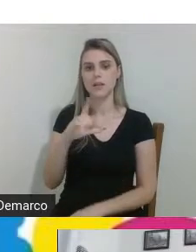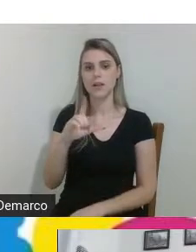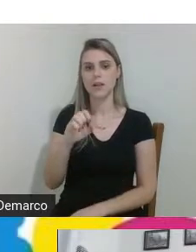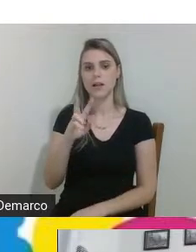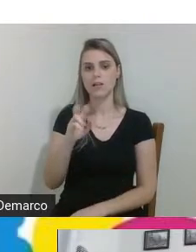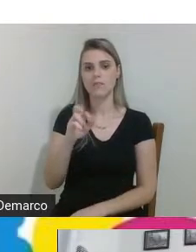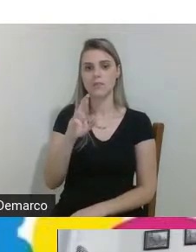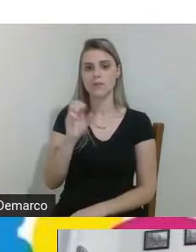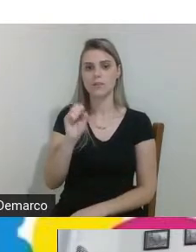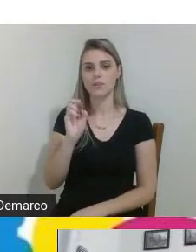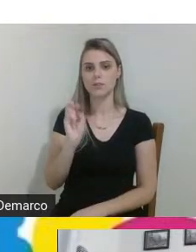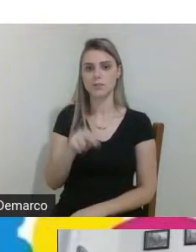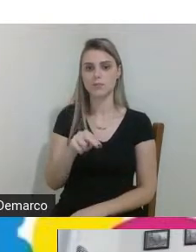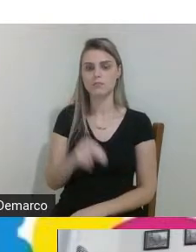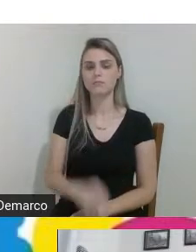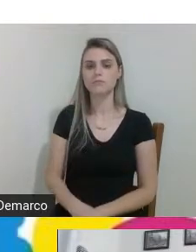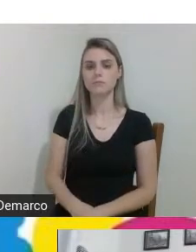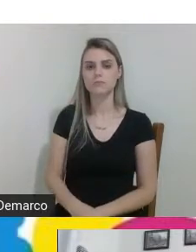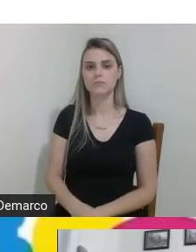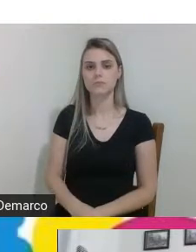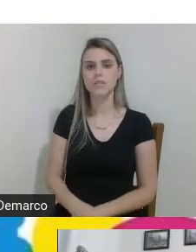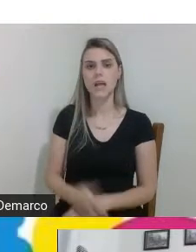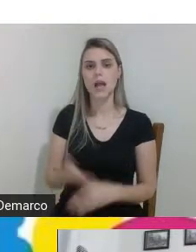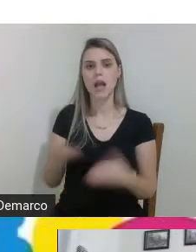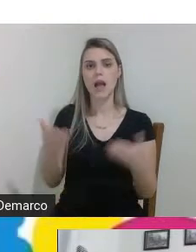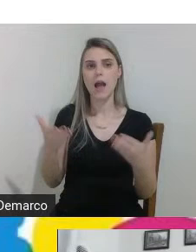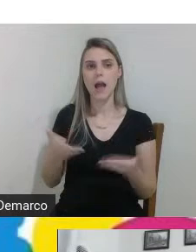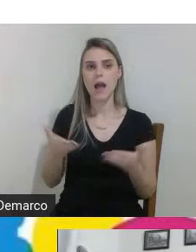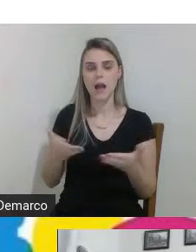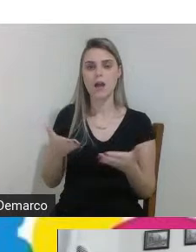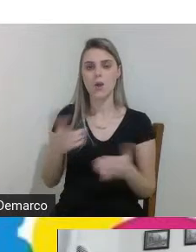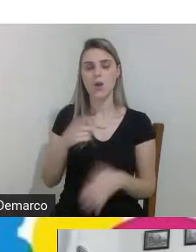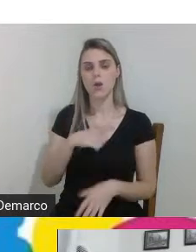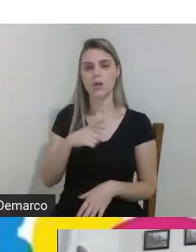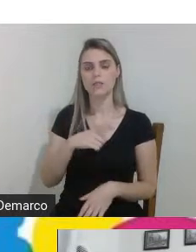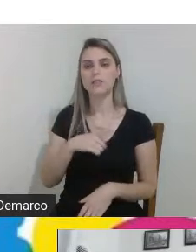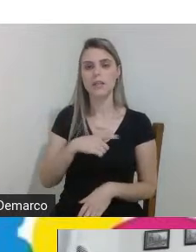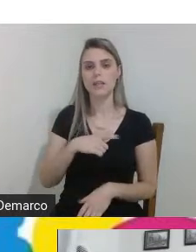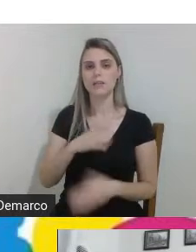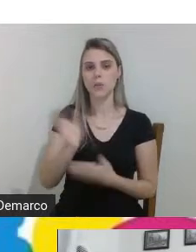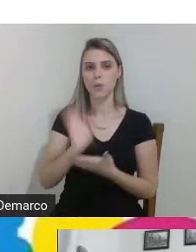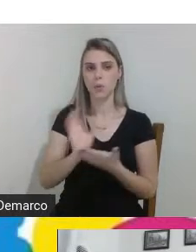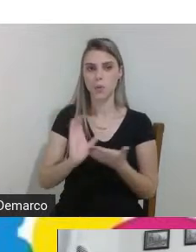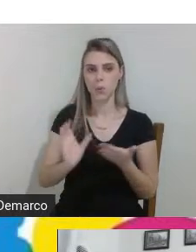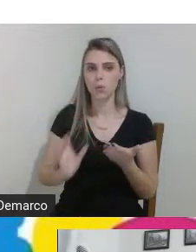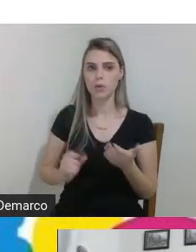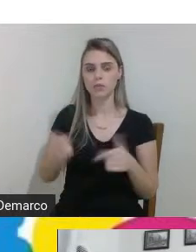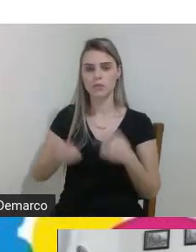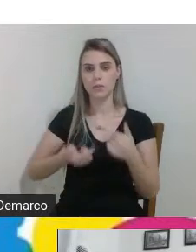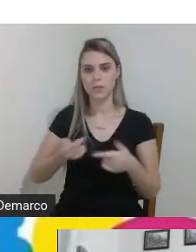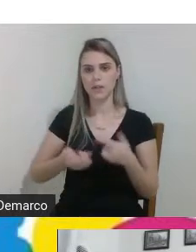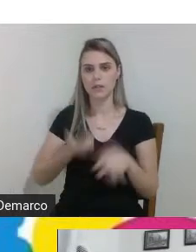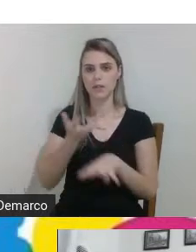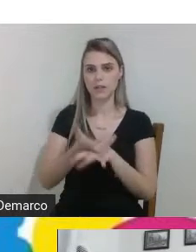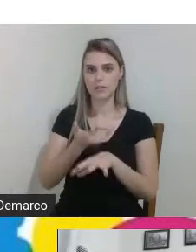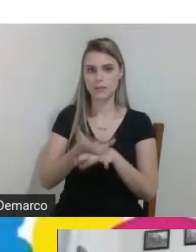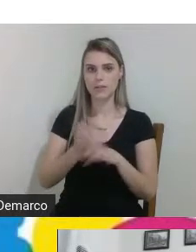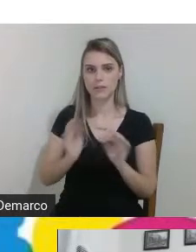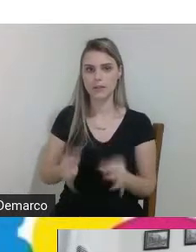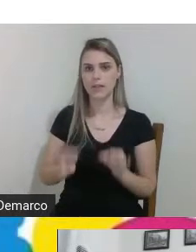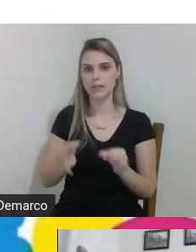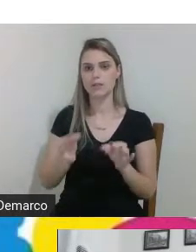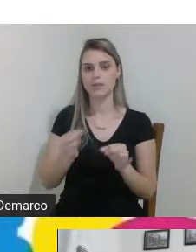Wandalin eles que estão conduzindo agora a unidade curricular não é a disciplina de tecnologia